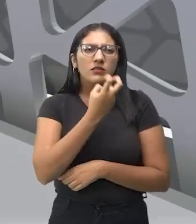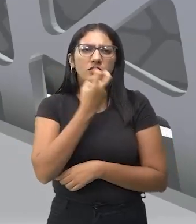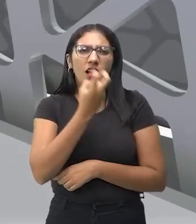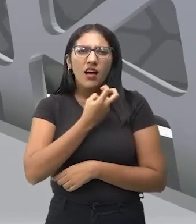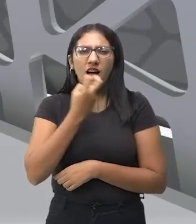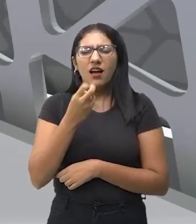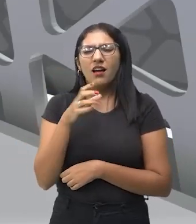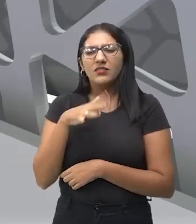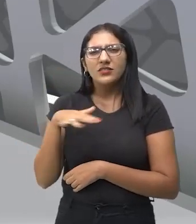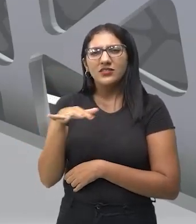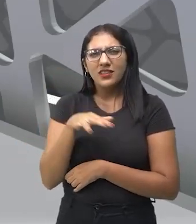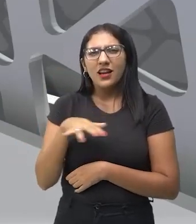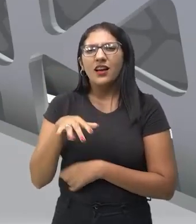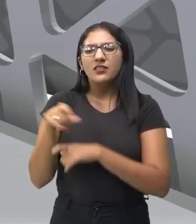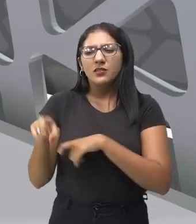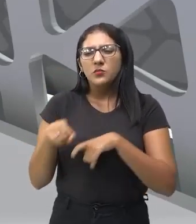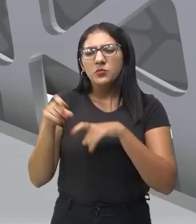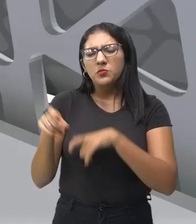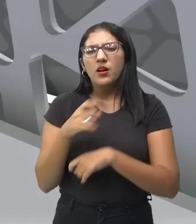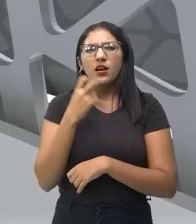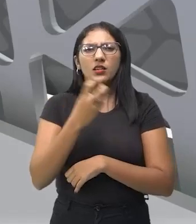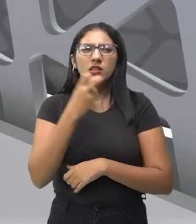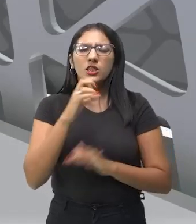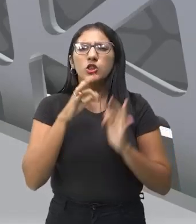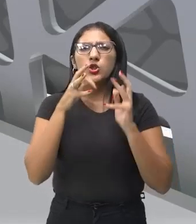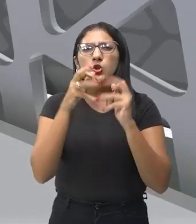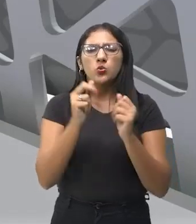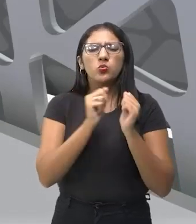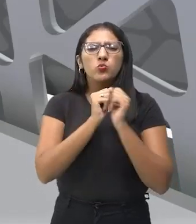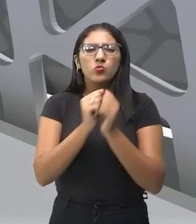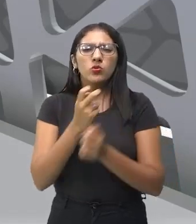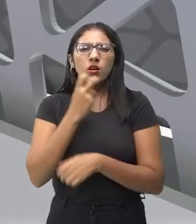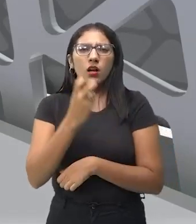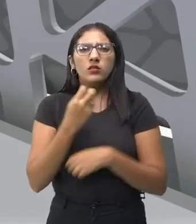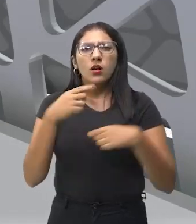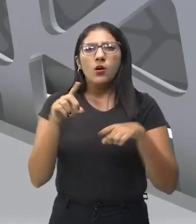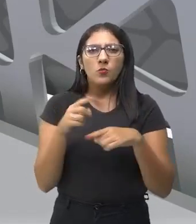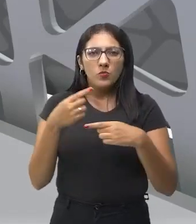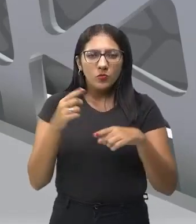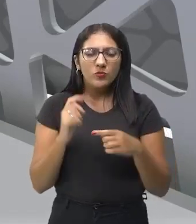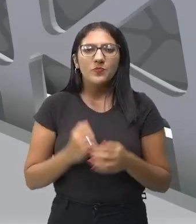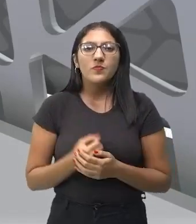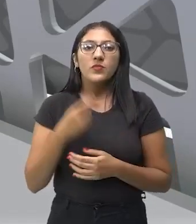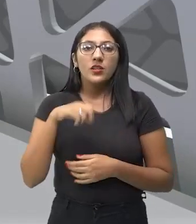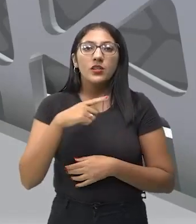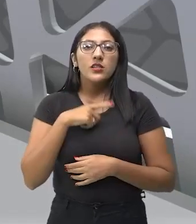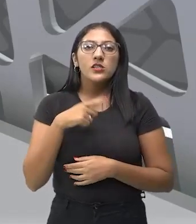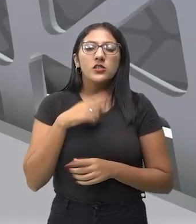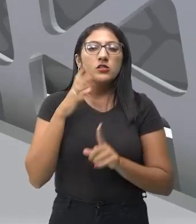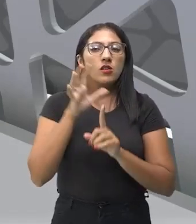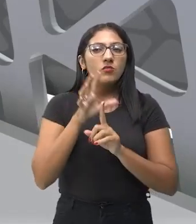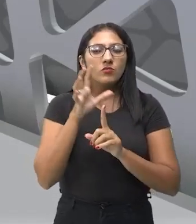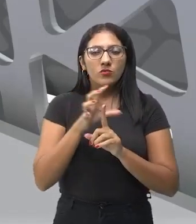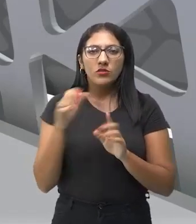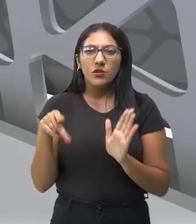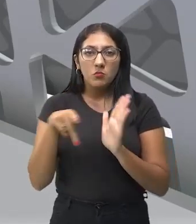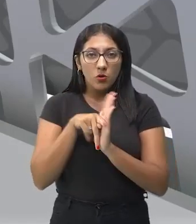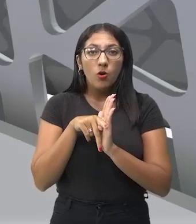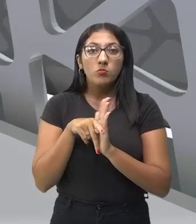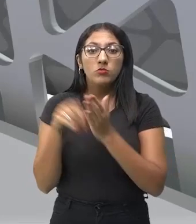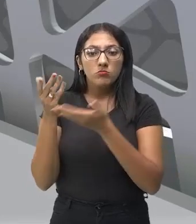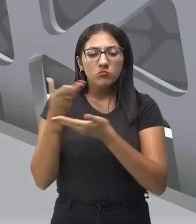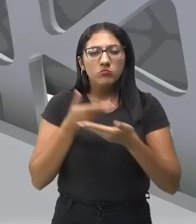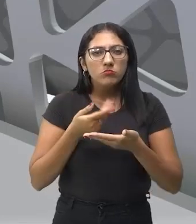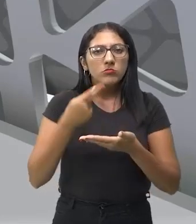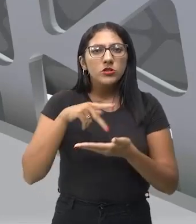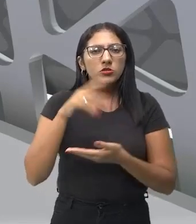colheitas do algodão, do trigo, do arroz, do feijão. Então, isso aí influenciou. Veio para o